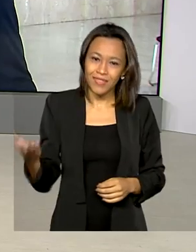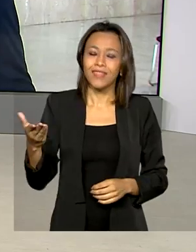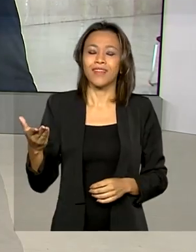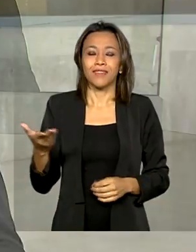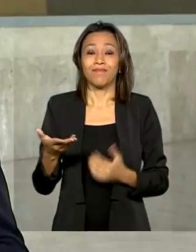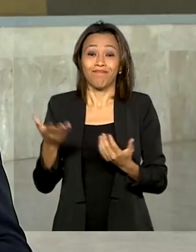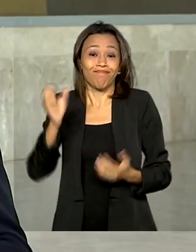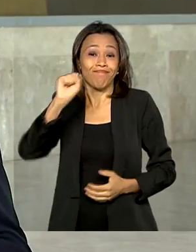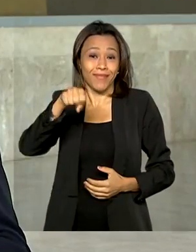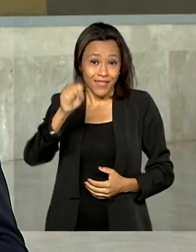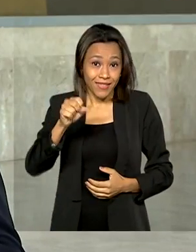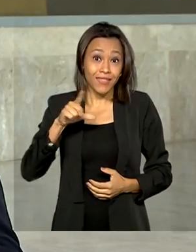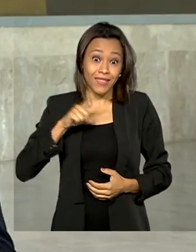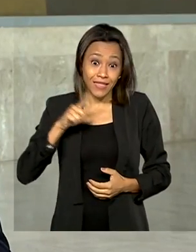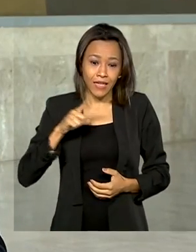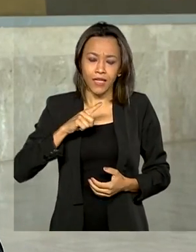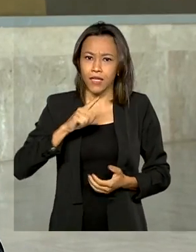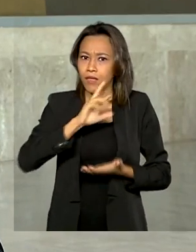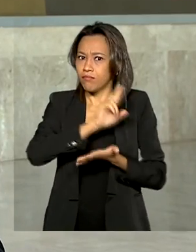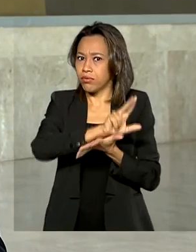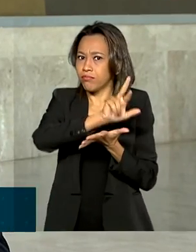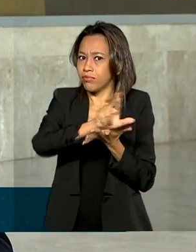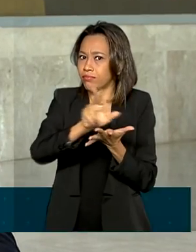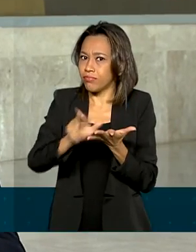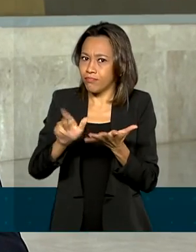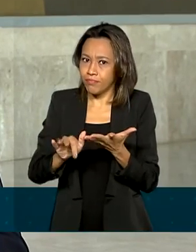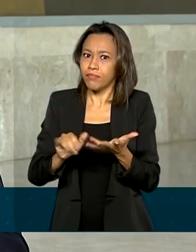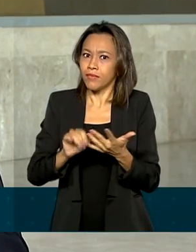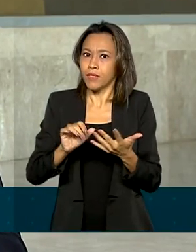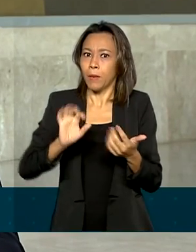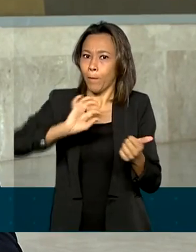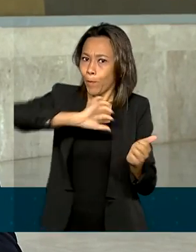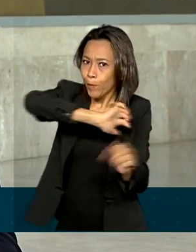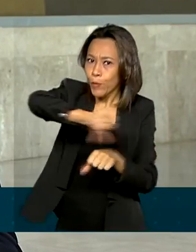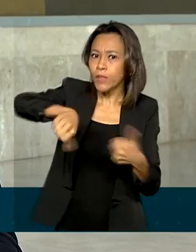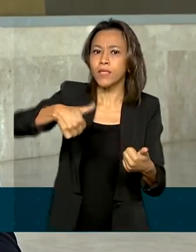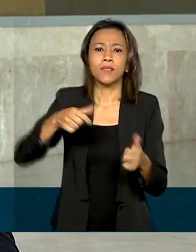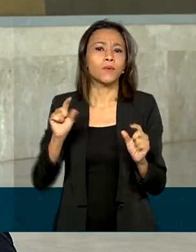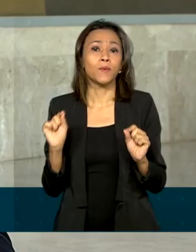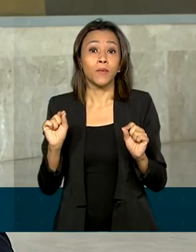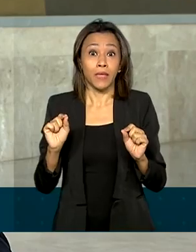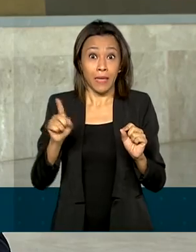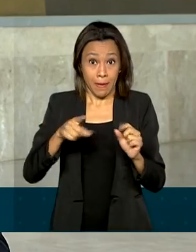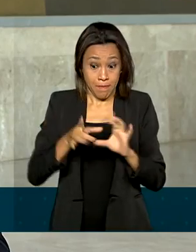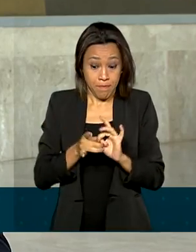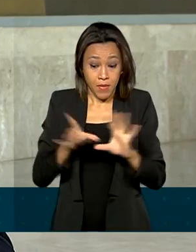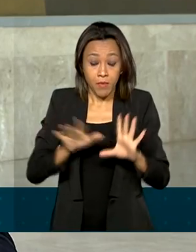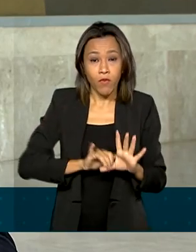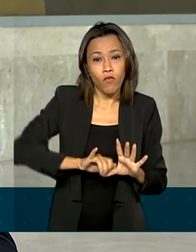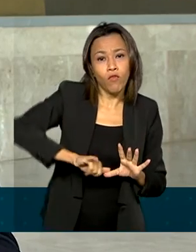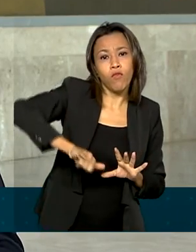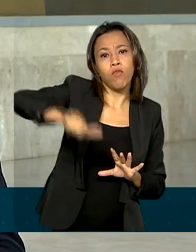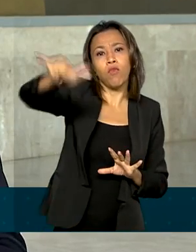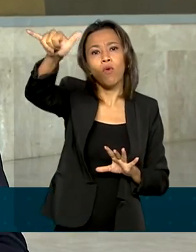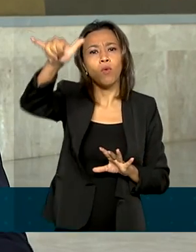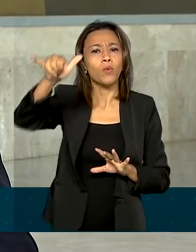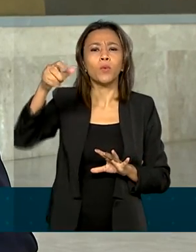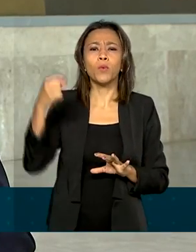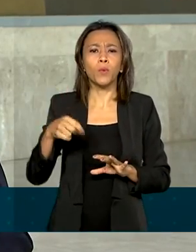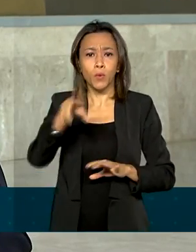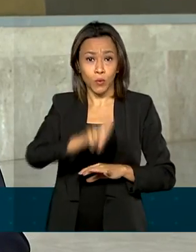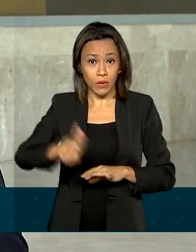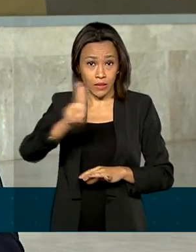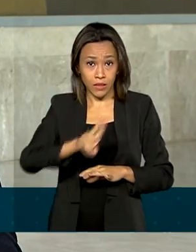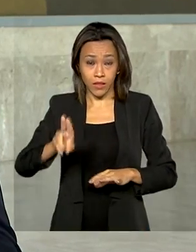Bom dia a todos. É assim, são muitas mais mudanças, entre elas a permissão para voos comerciais em aeroportos